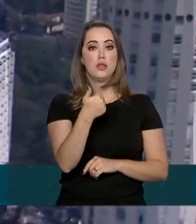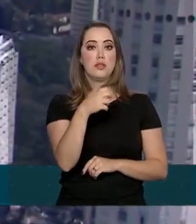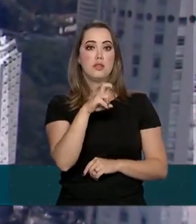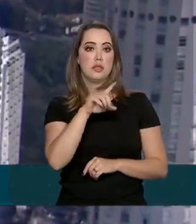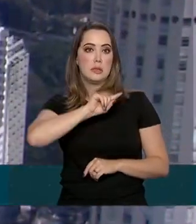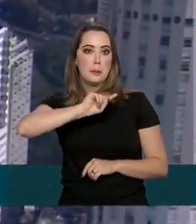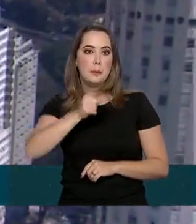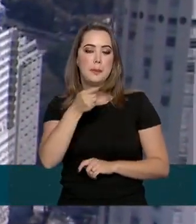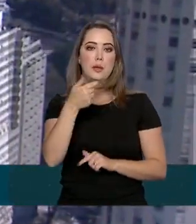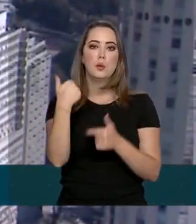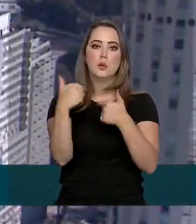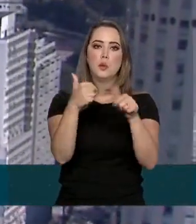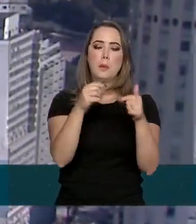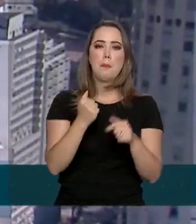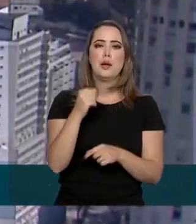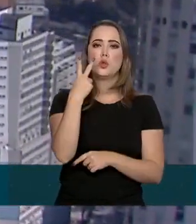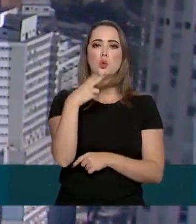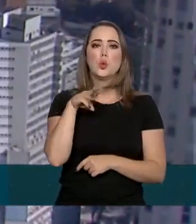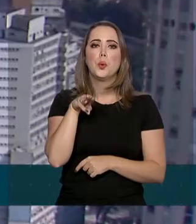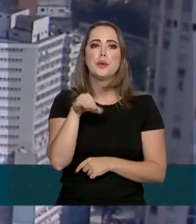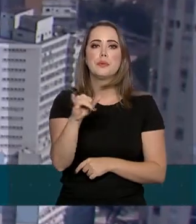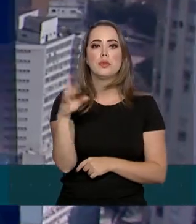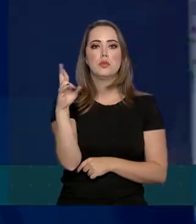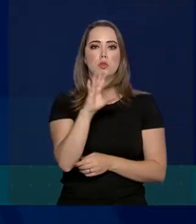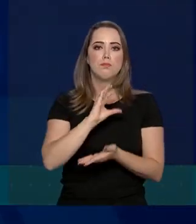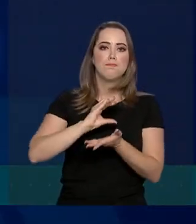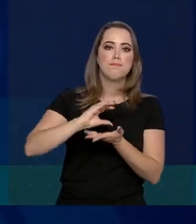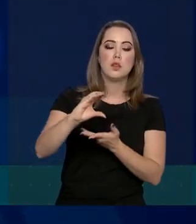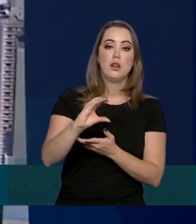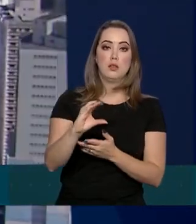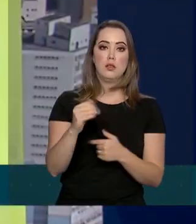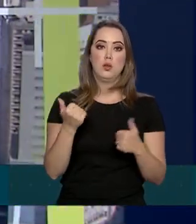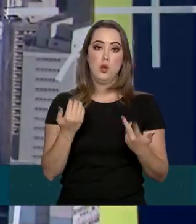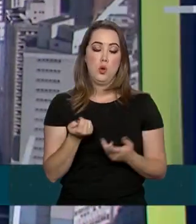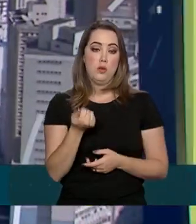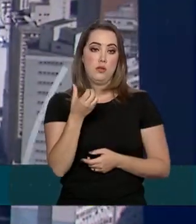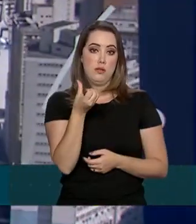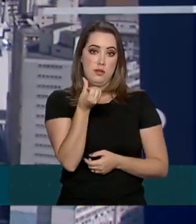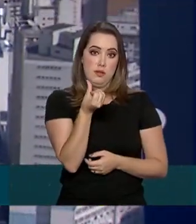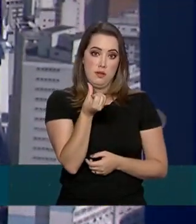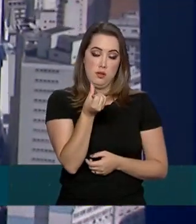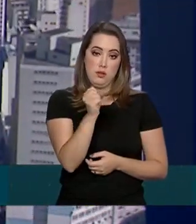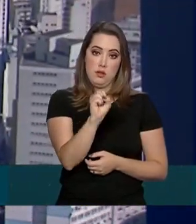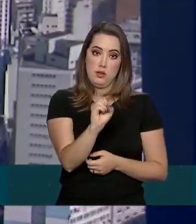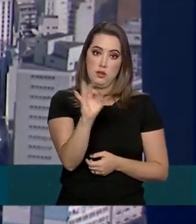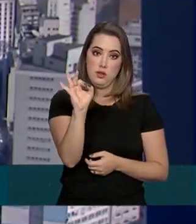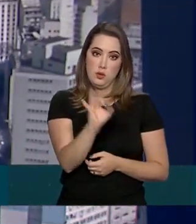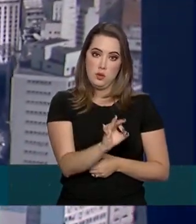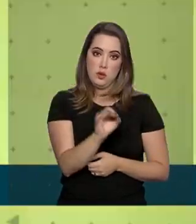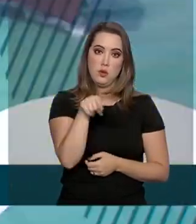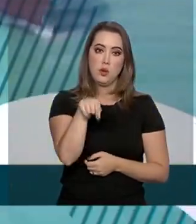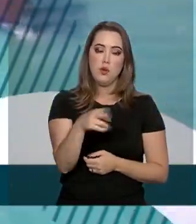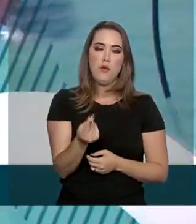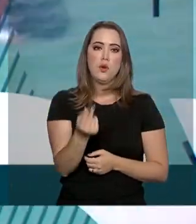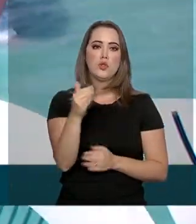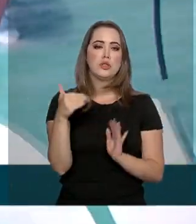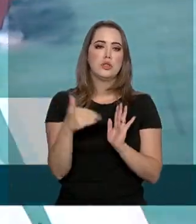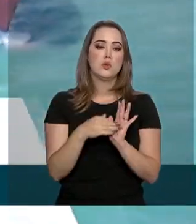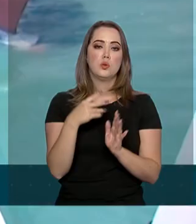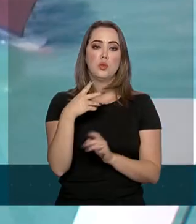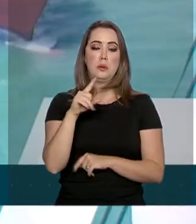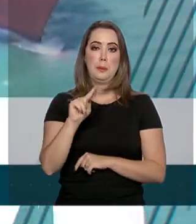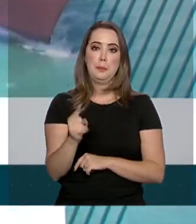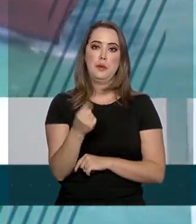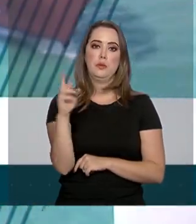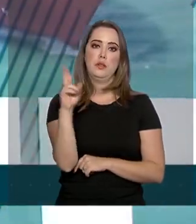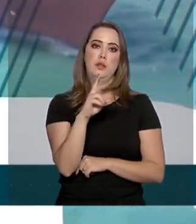e mais de R$ bilhões investidos nesta modalidade, quase 68% delas no valor de até